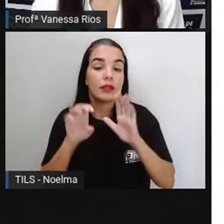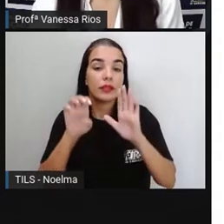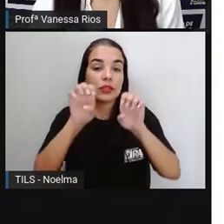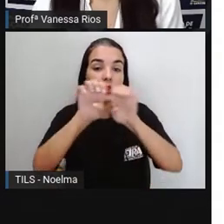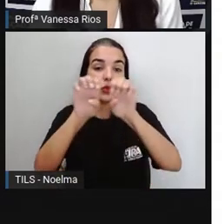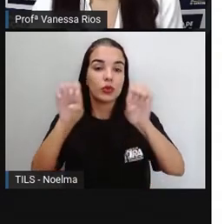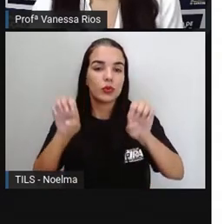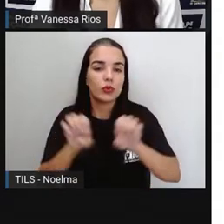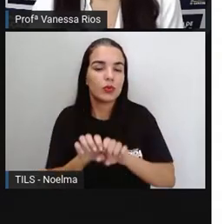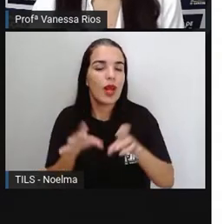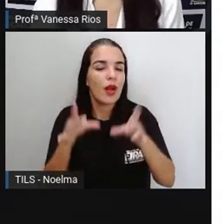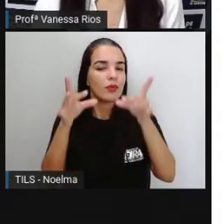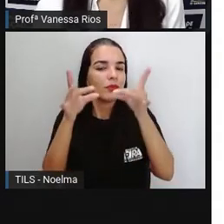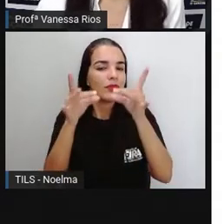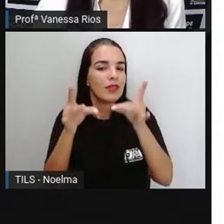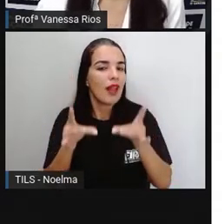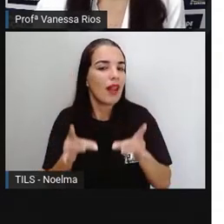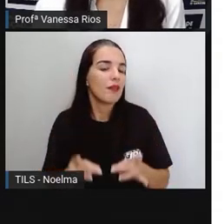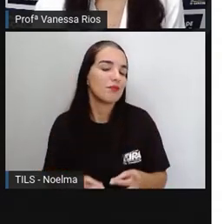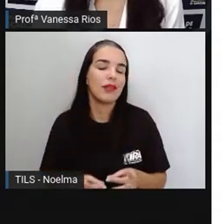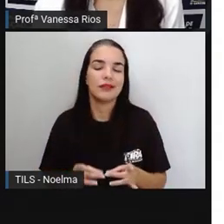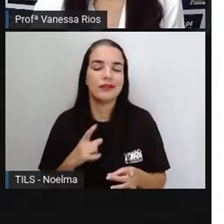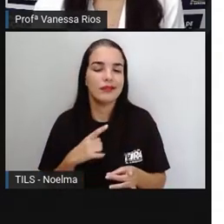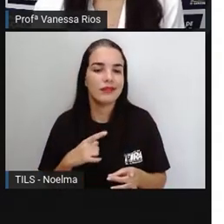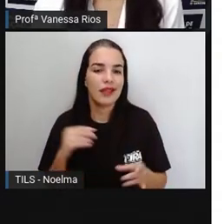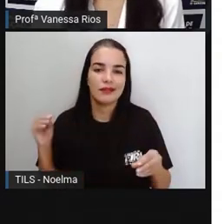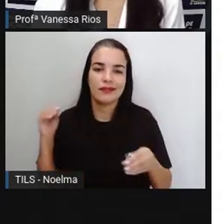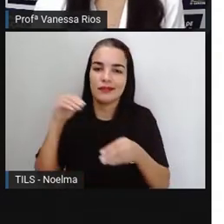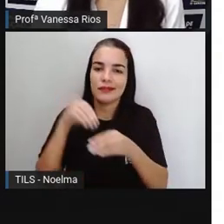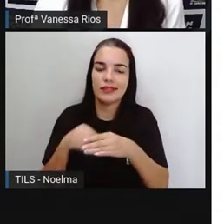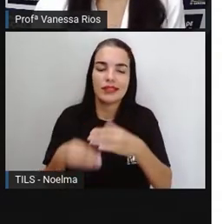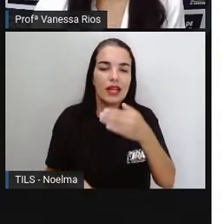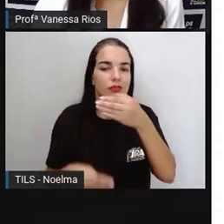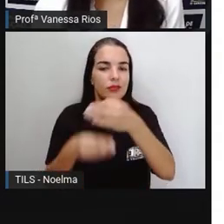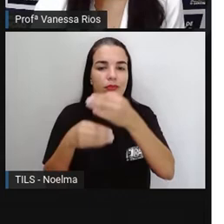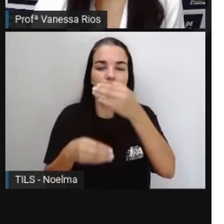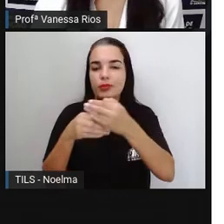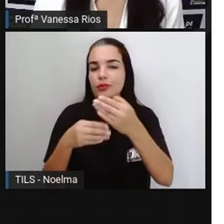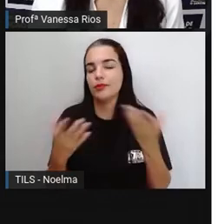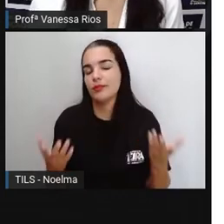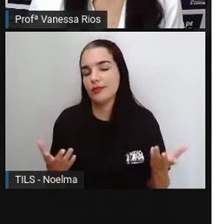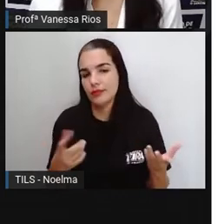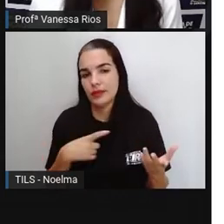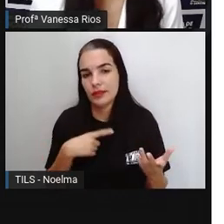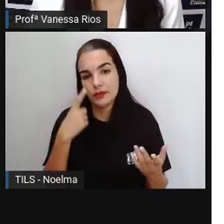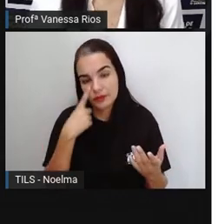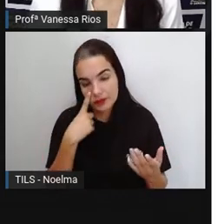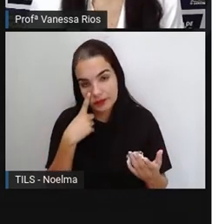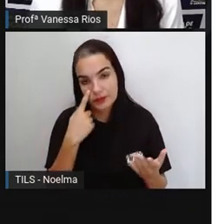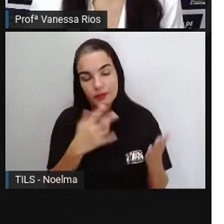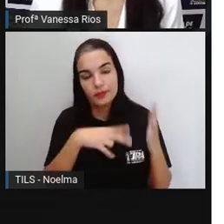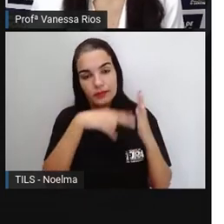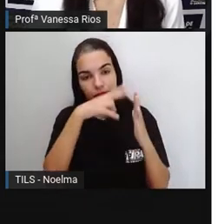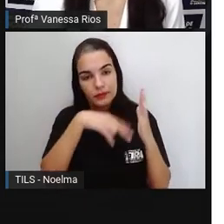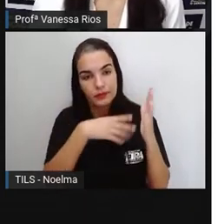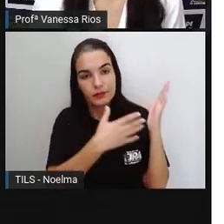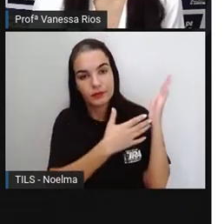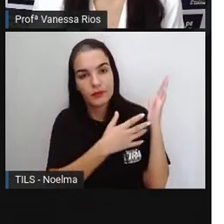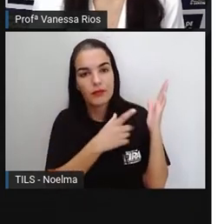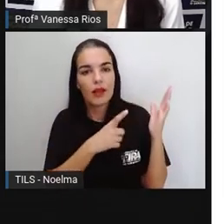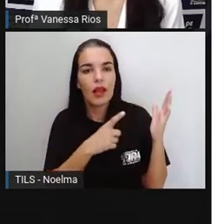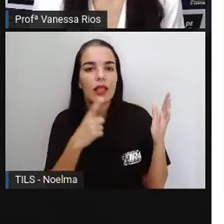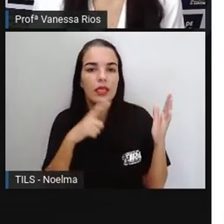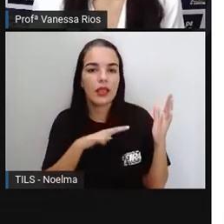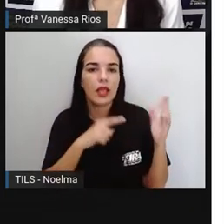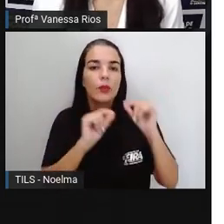elementos que compõem a estrutura da notícia sendo apontada no texto que nós fizemos à leitura. Então a